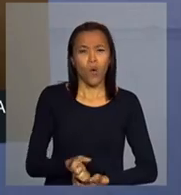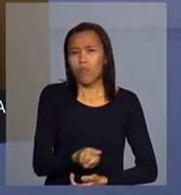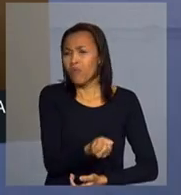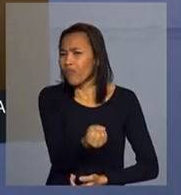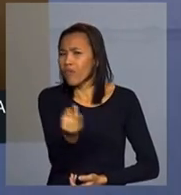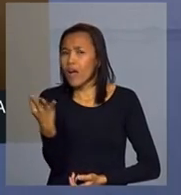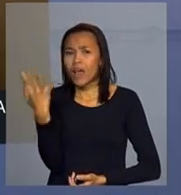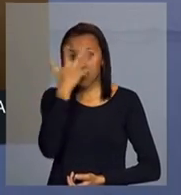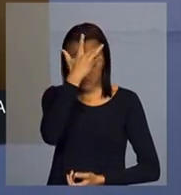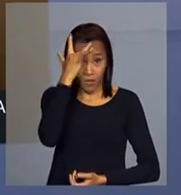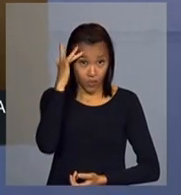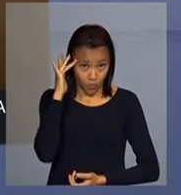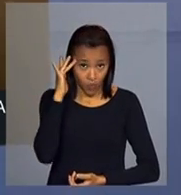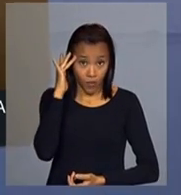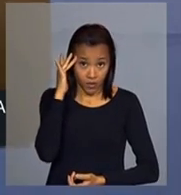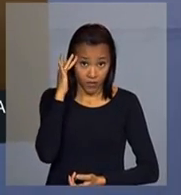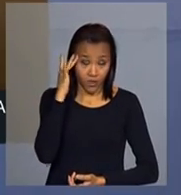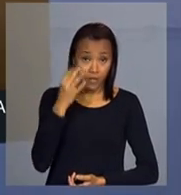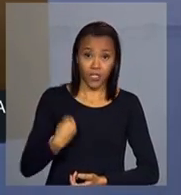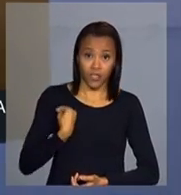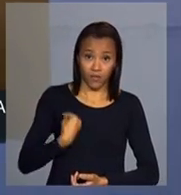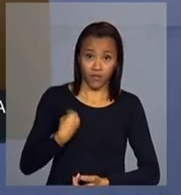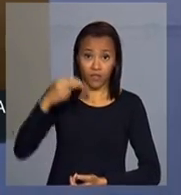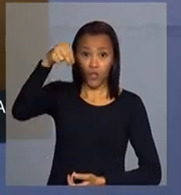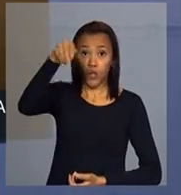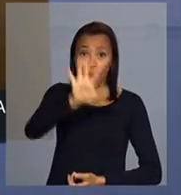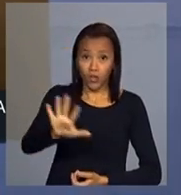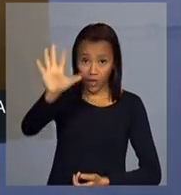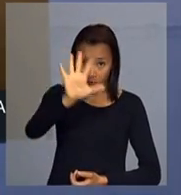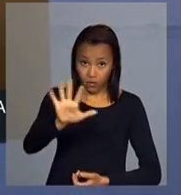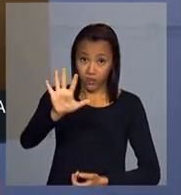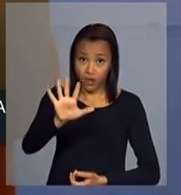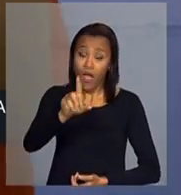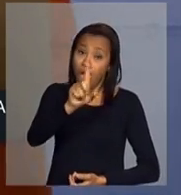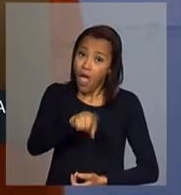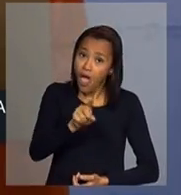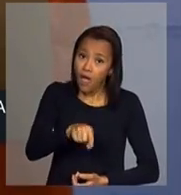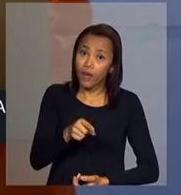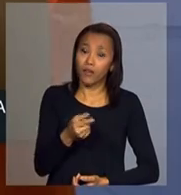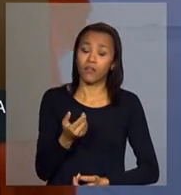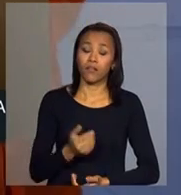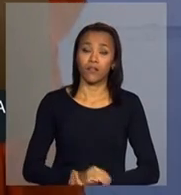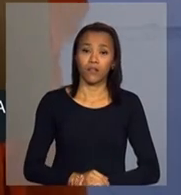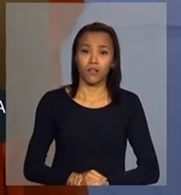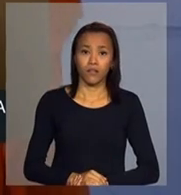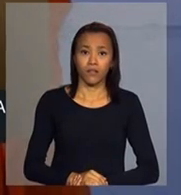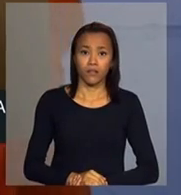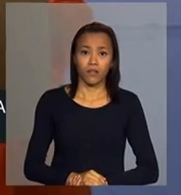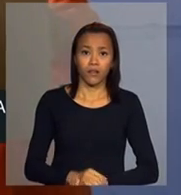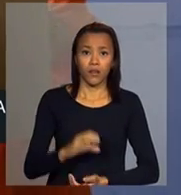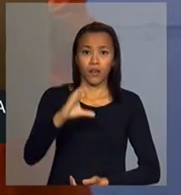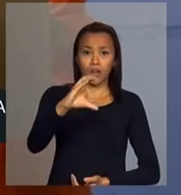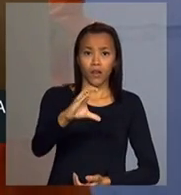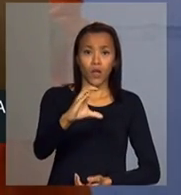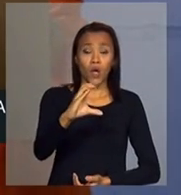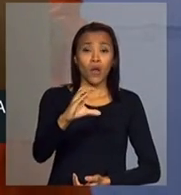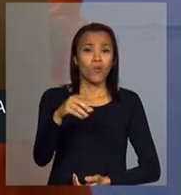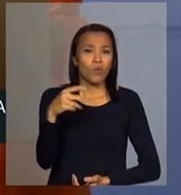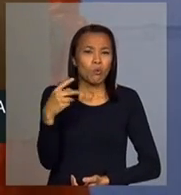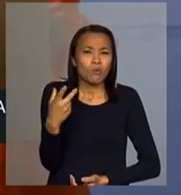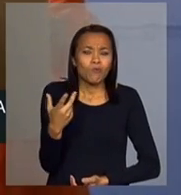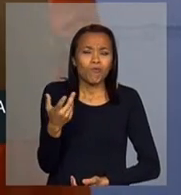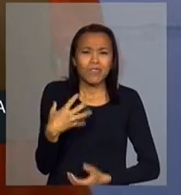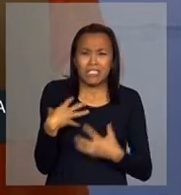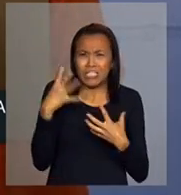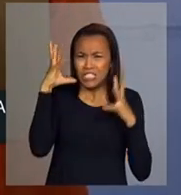nordestinos, era essa a condenação que pesava sobre ele.